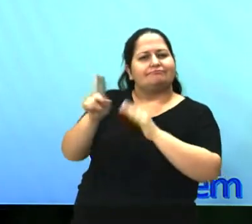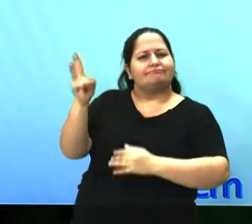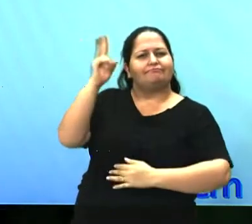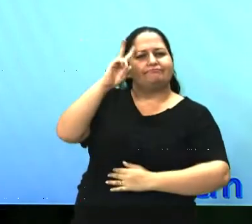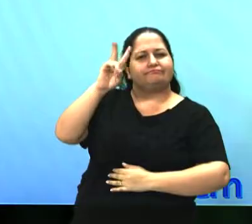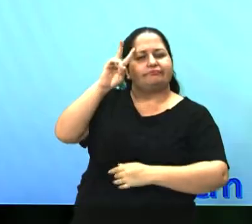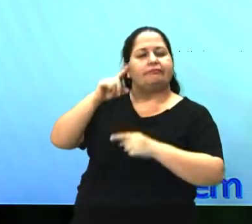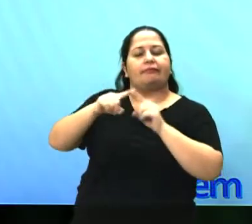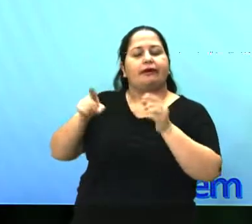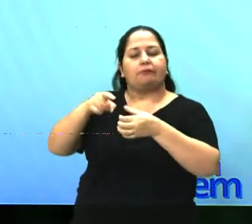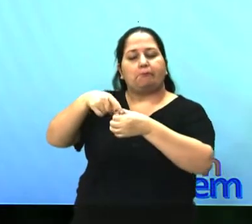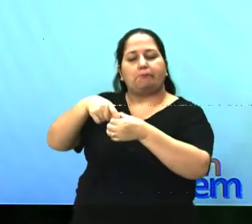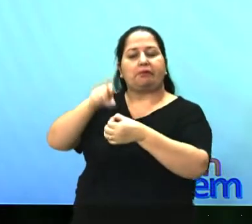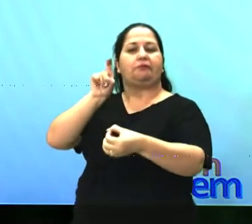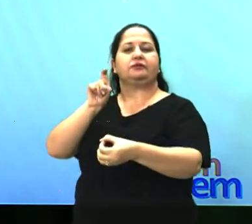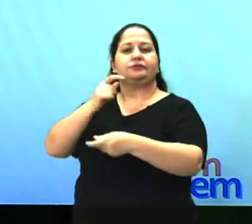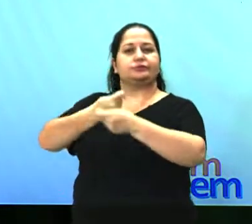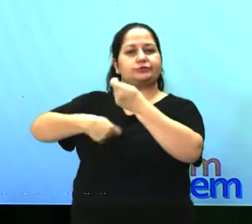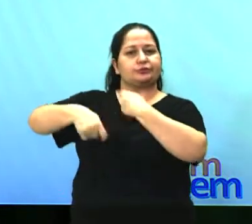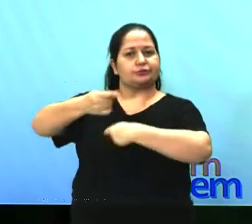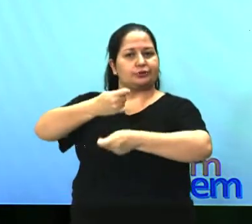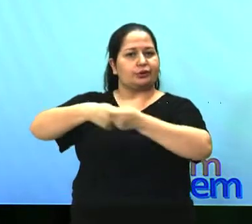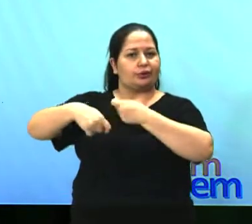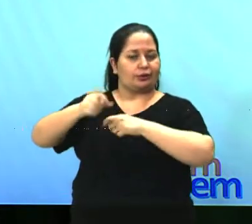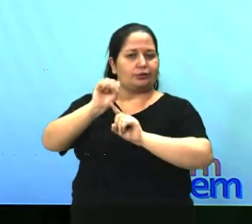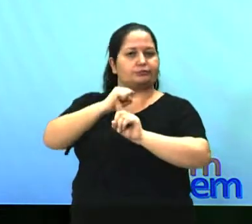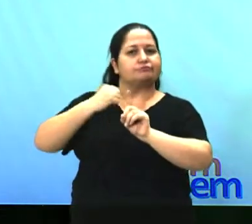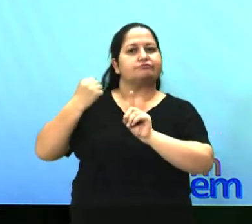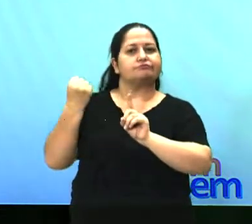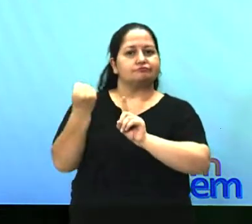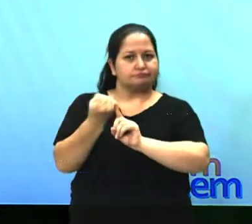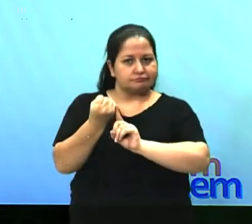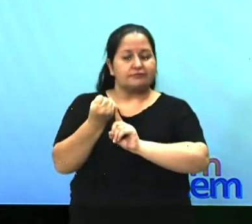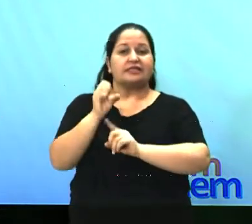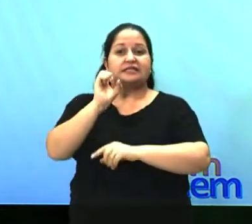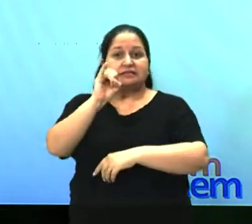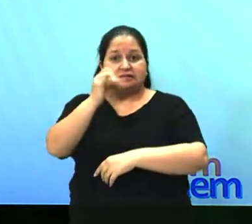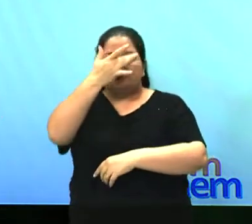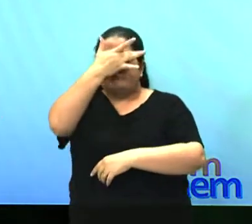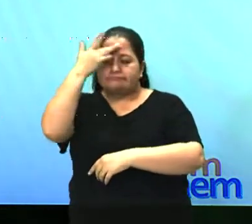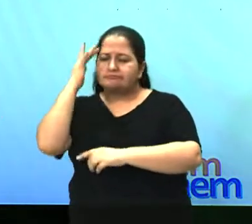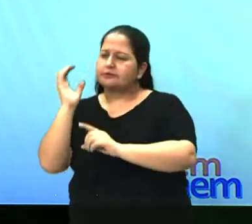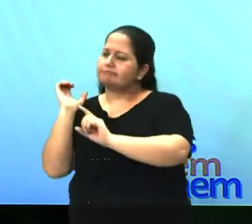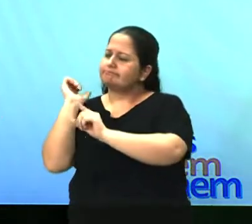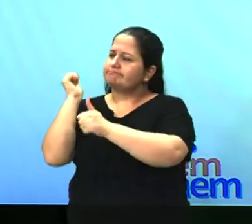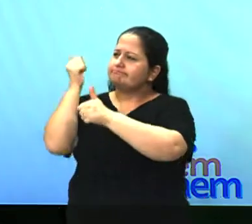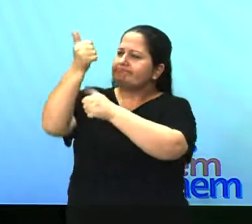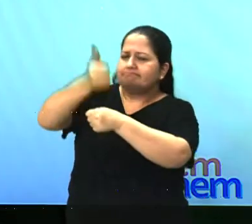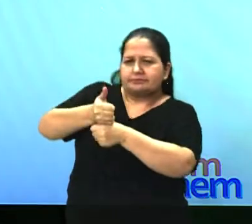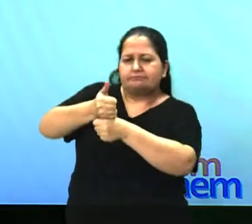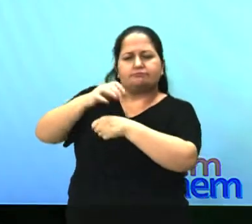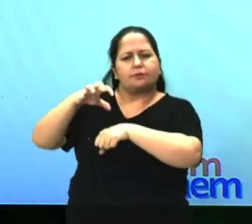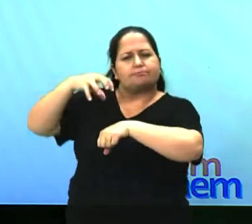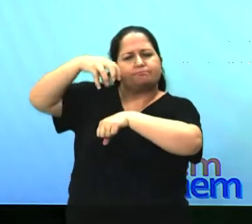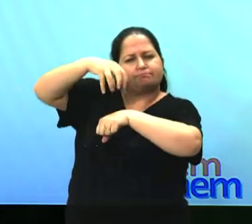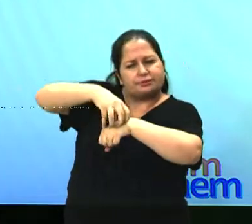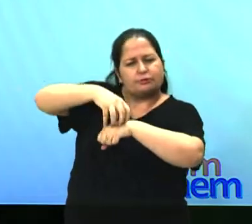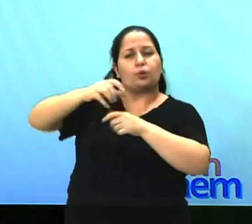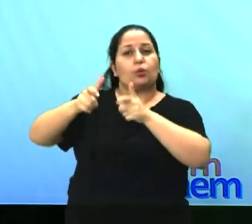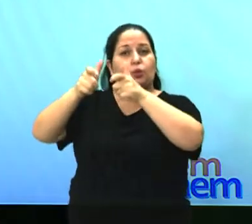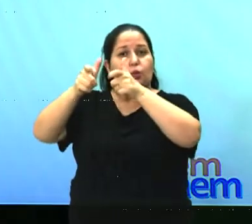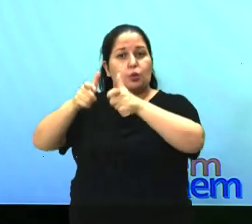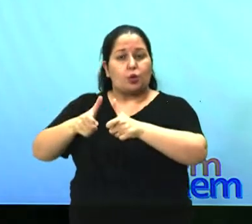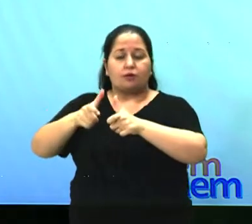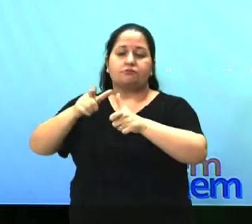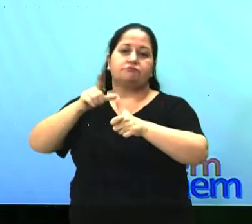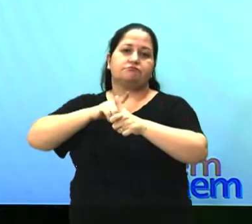socioeconômica. O tombamento, ao decretar a imutabilidade do monumento, provoca a redução de seu